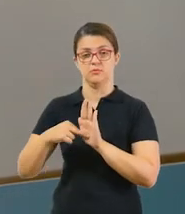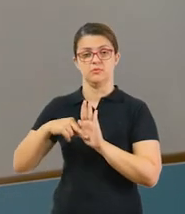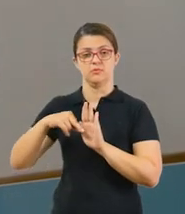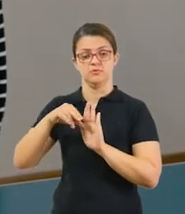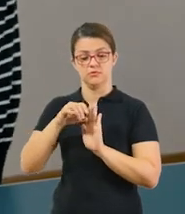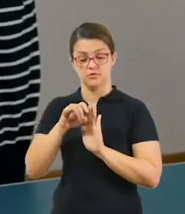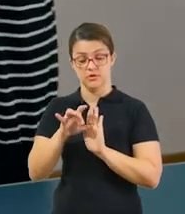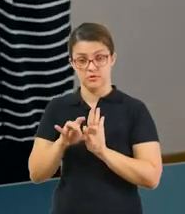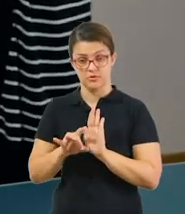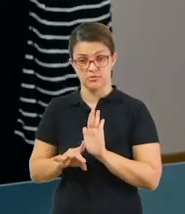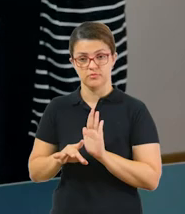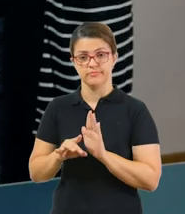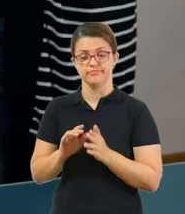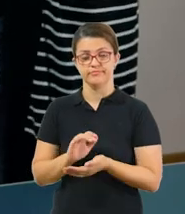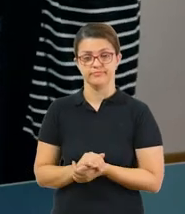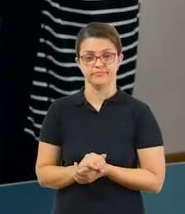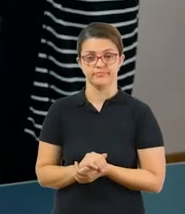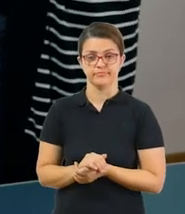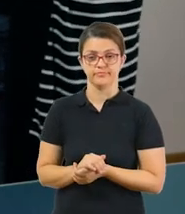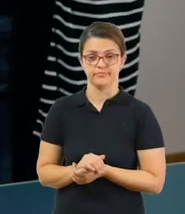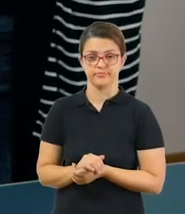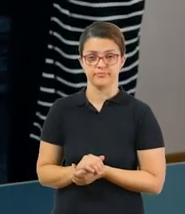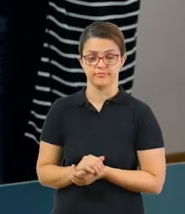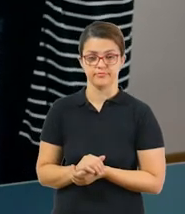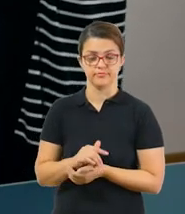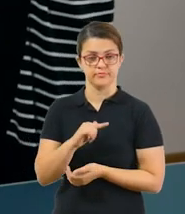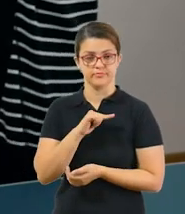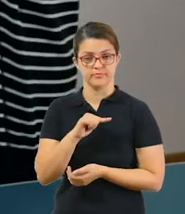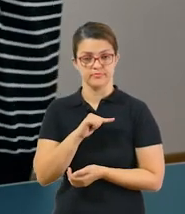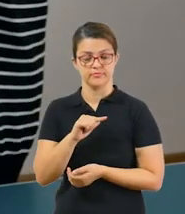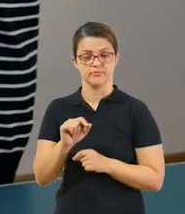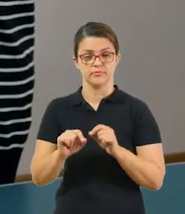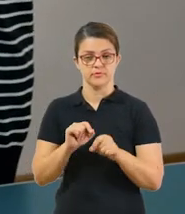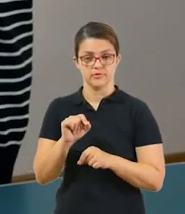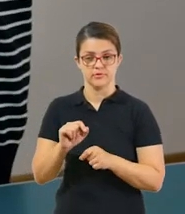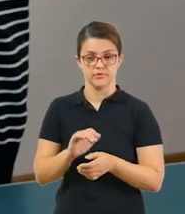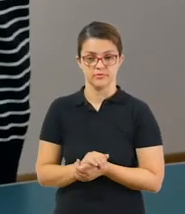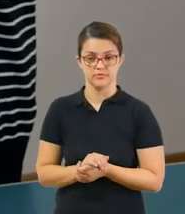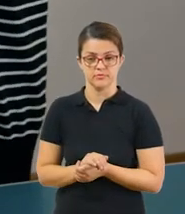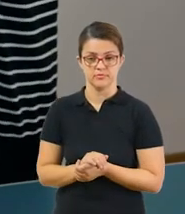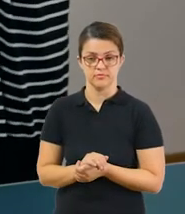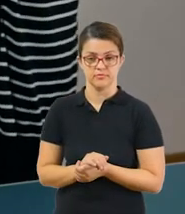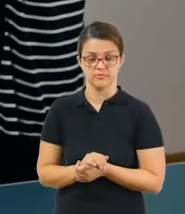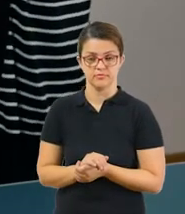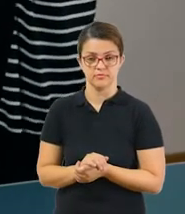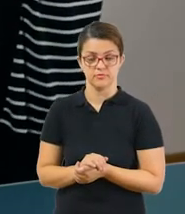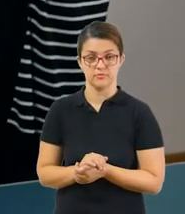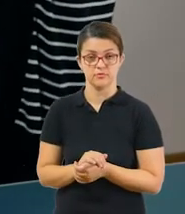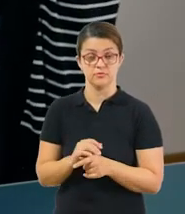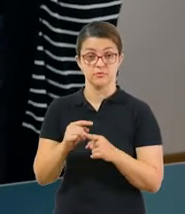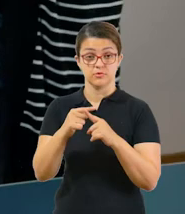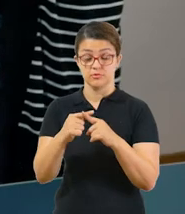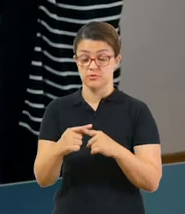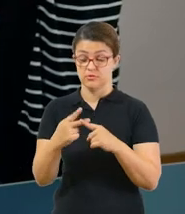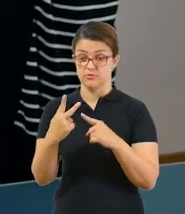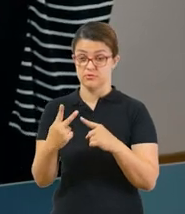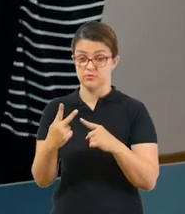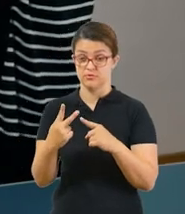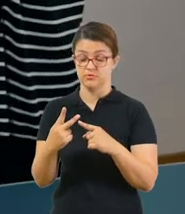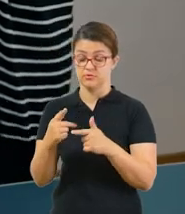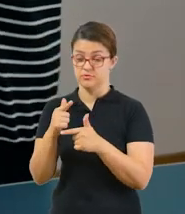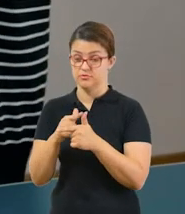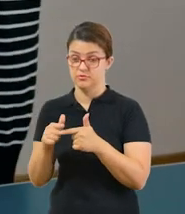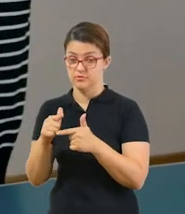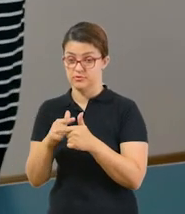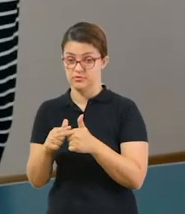forma cada uma delas. Então, nessa atividade, nós temos aqui, multiplicar por 2 cada elemento da sequência,